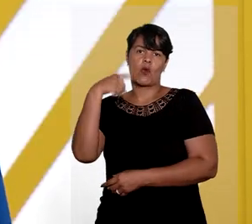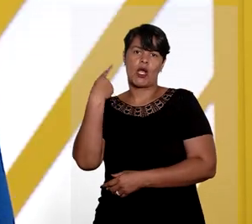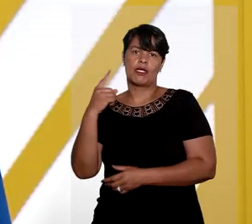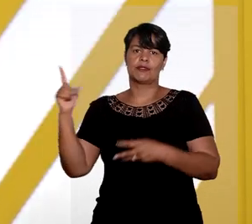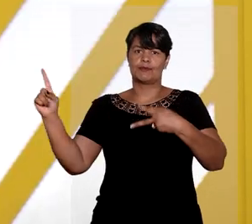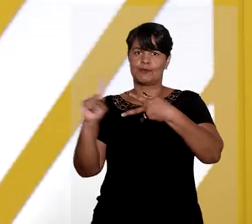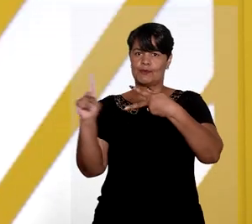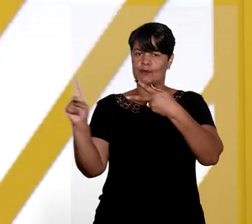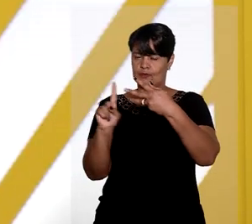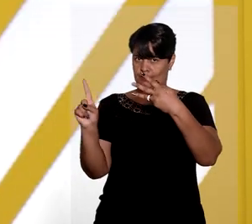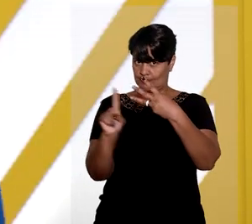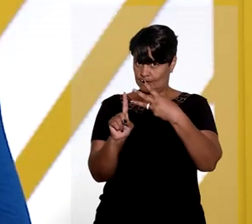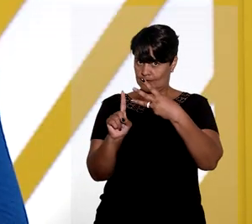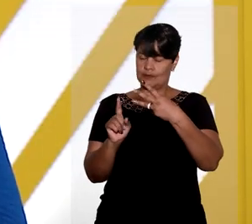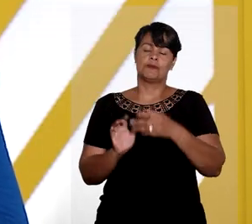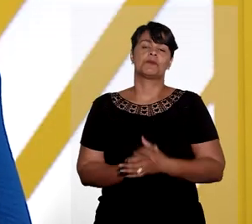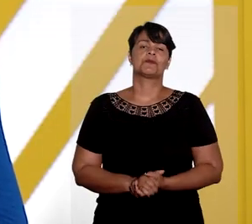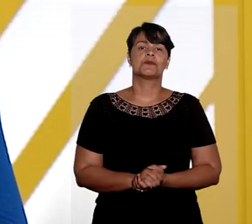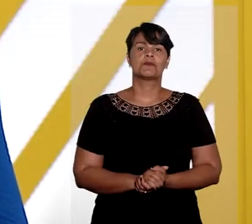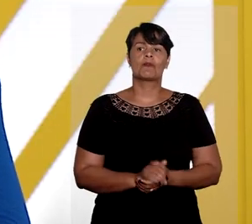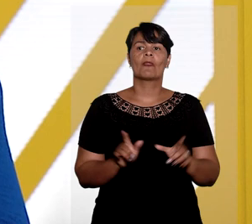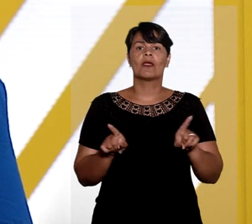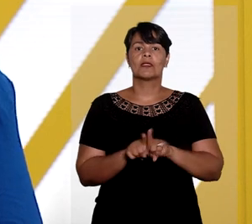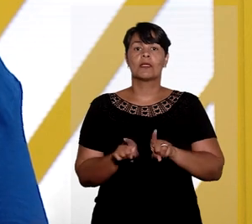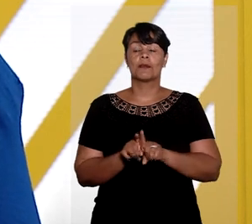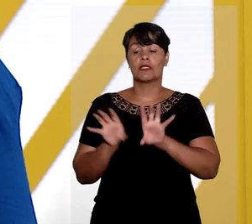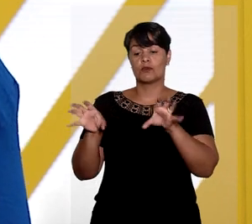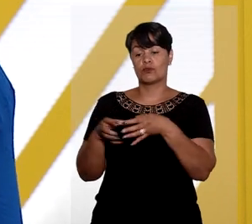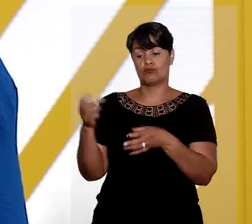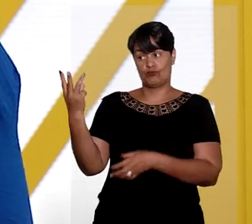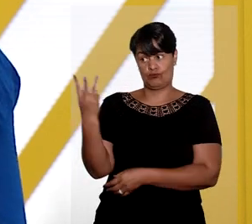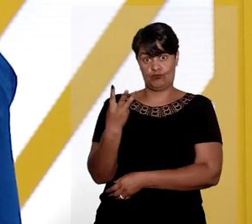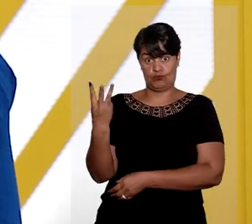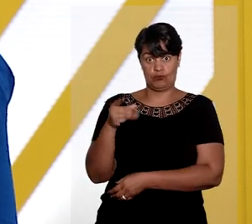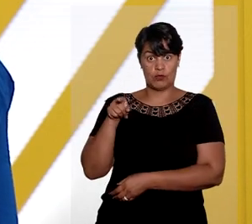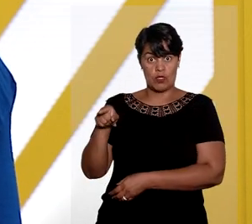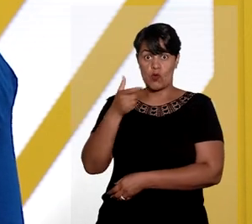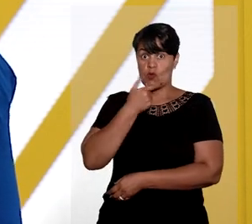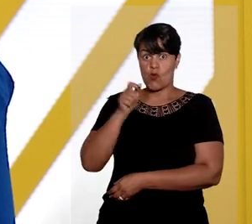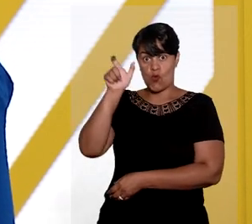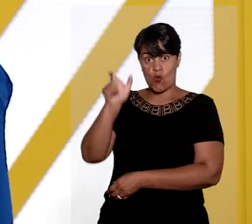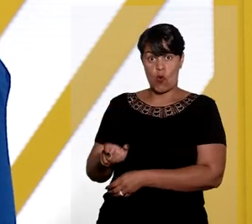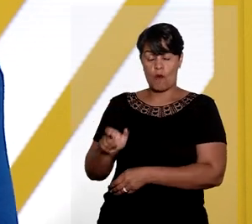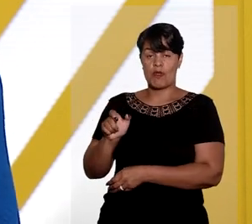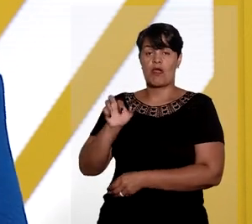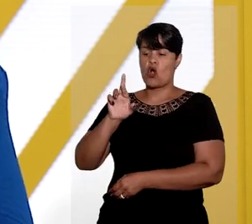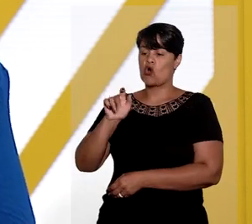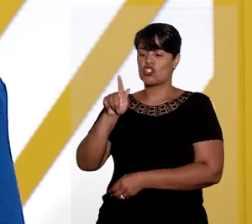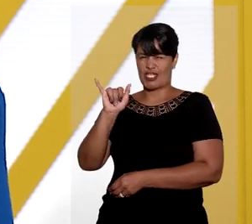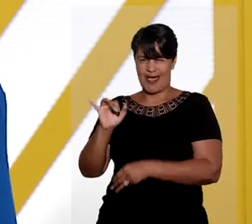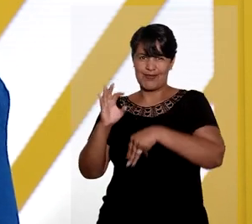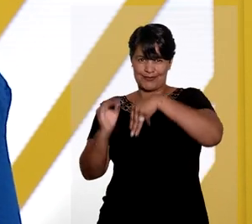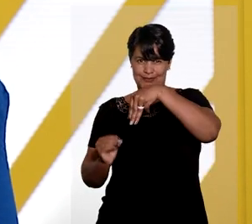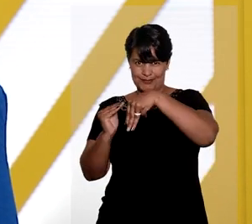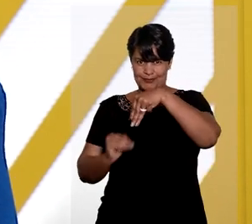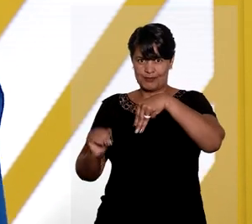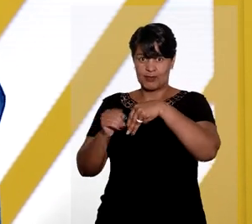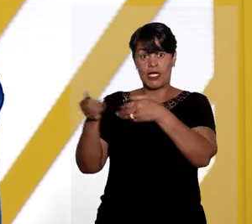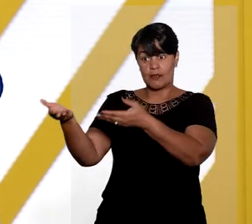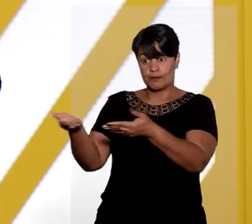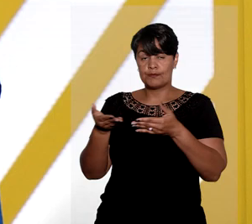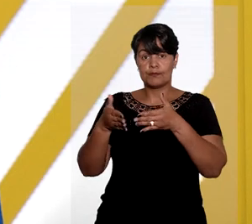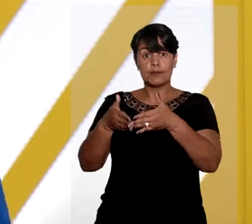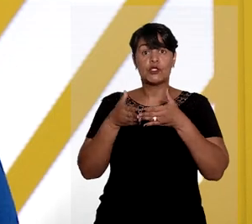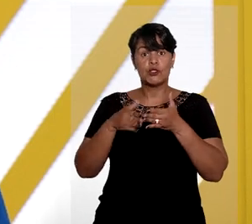E na terceira sessão, o ministro Rogério Schietti Cruz convocou uma audiência pública para discutir a súmula